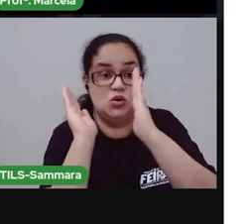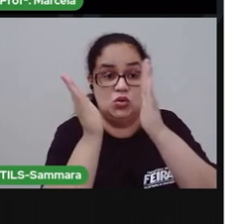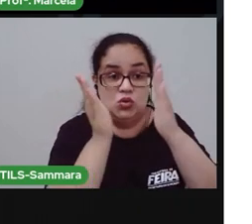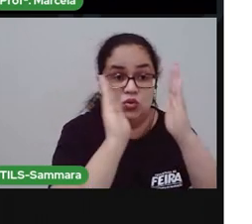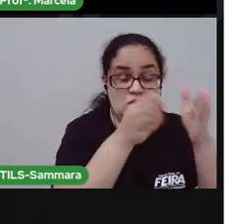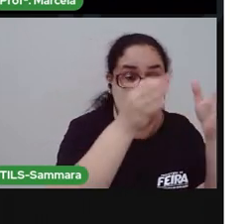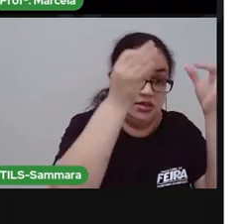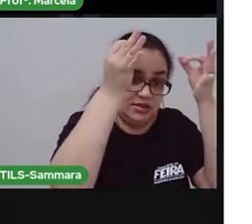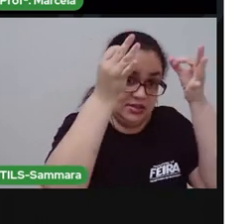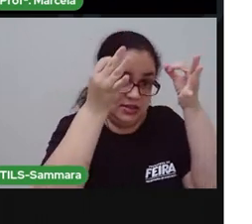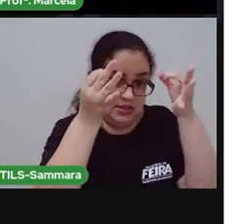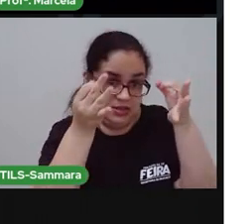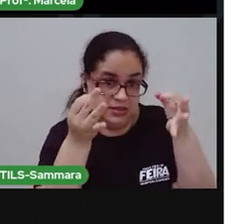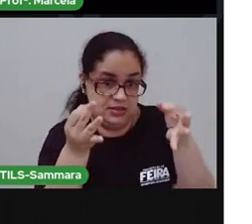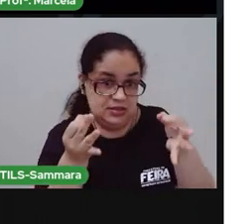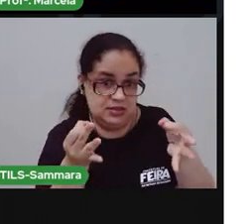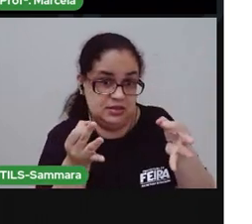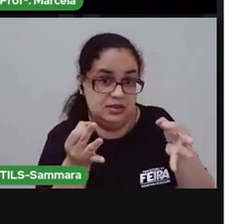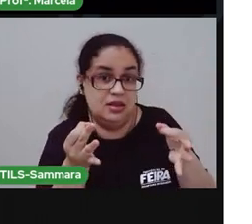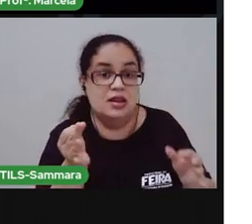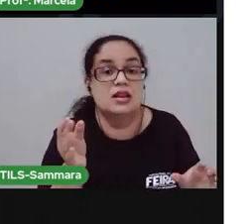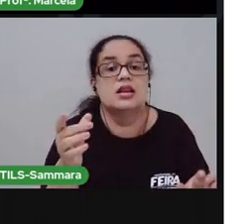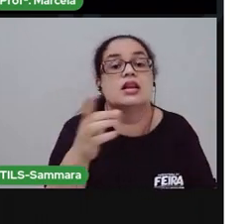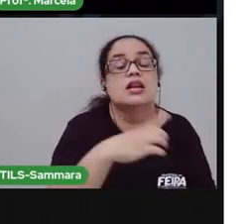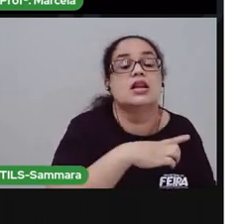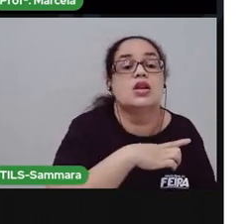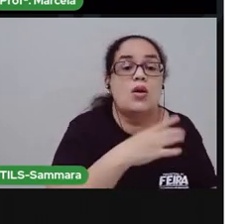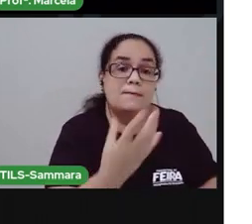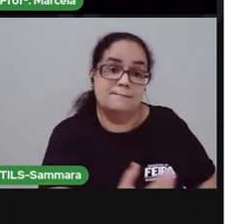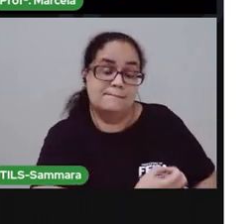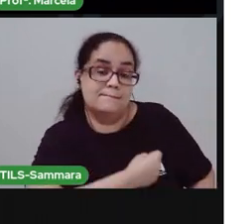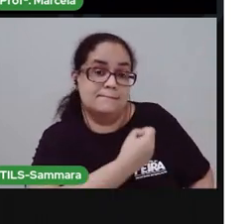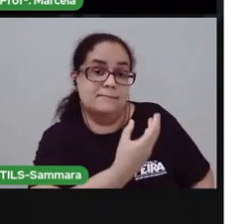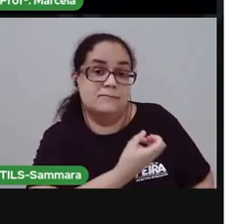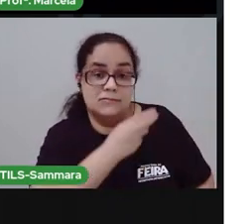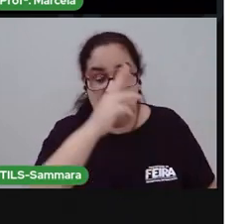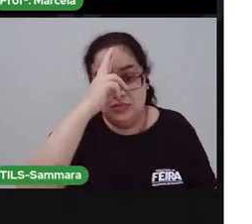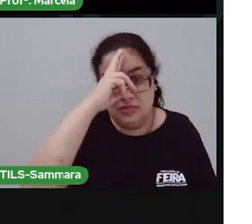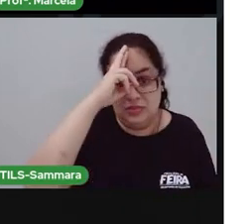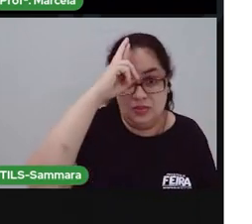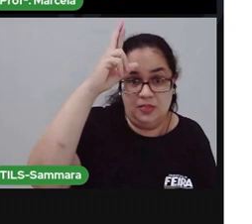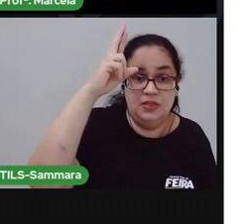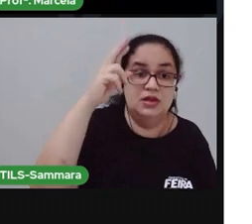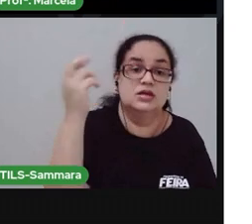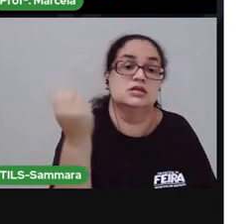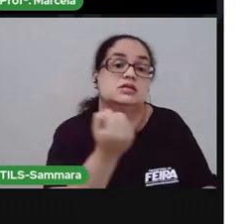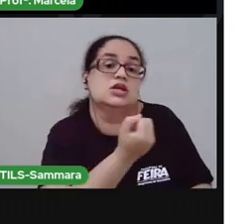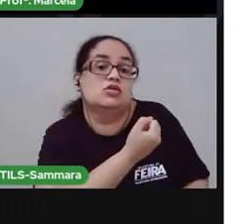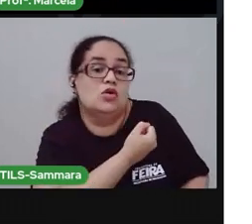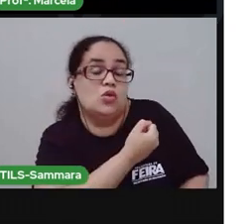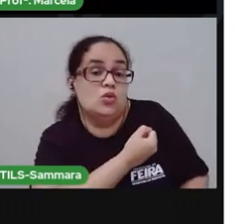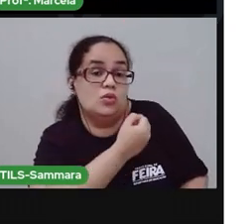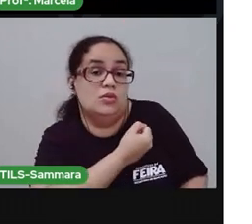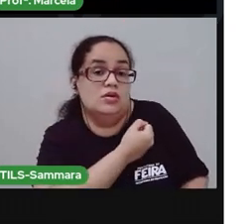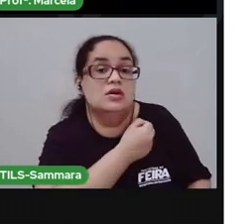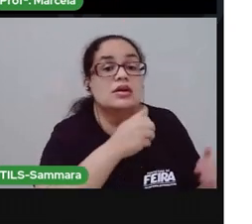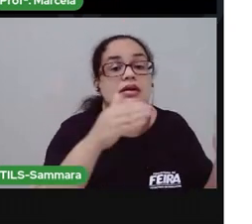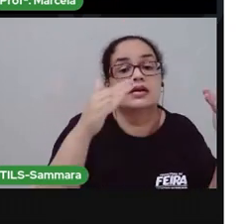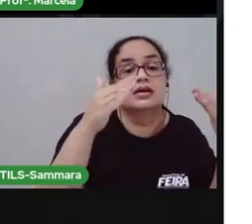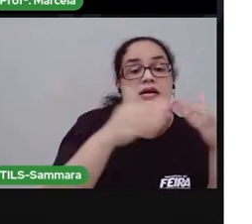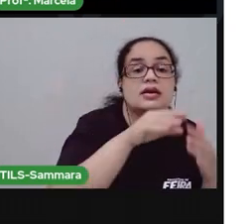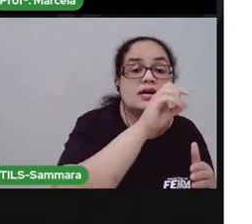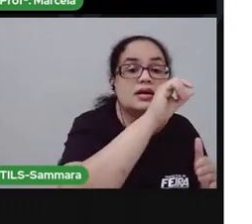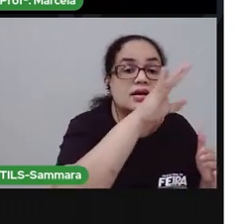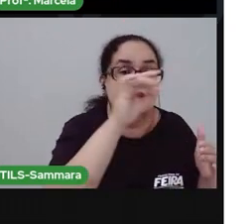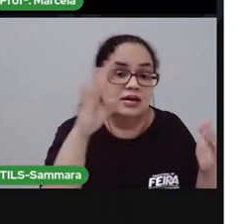correta, conforme aparecem no poema. O dono e a casa. Escreva o número abaixo de cada